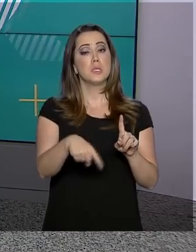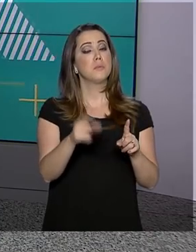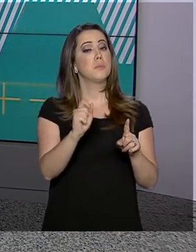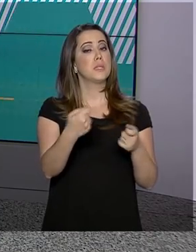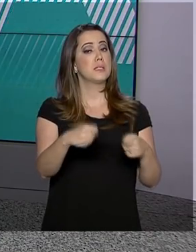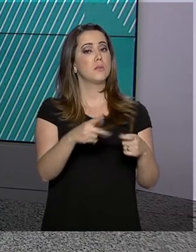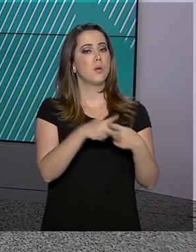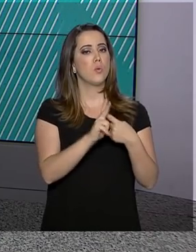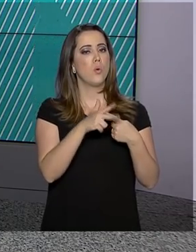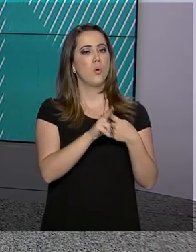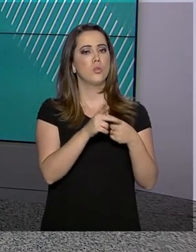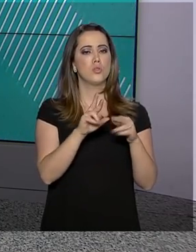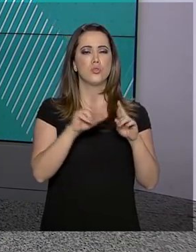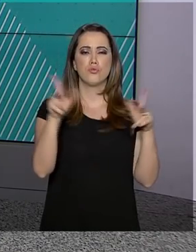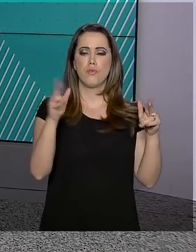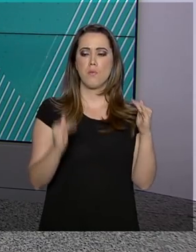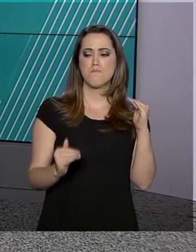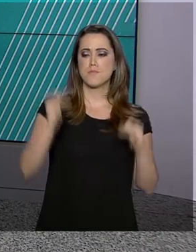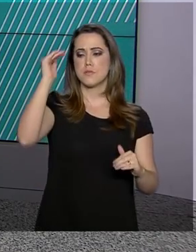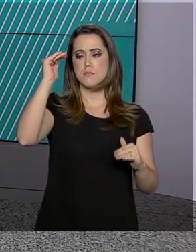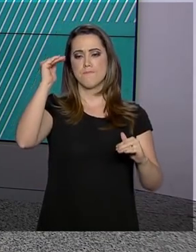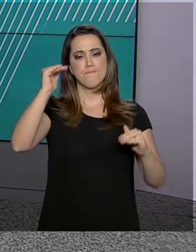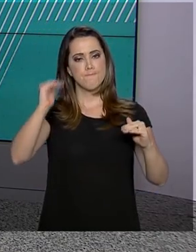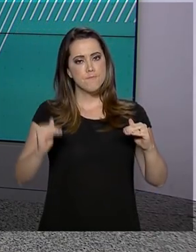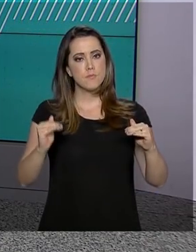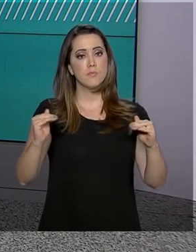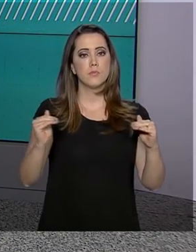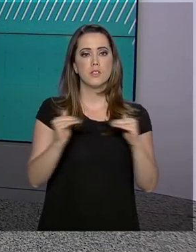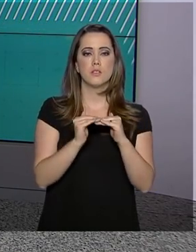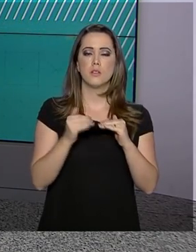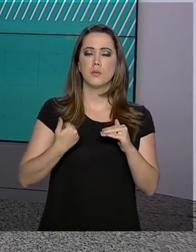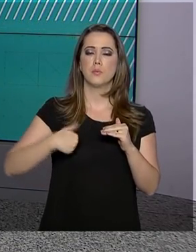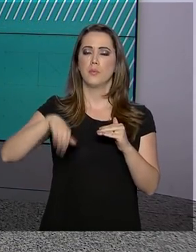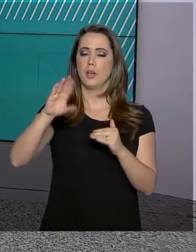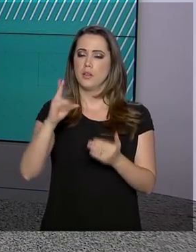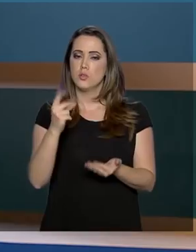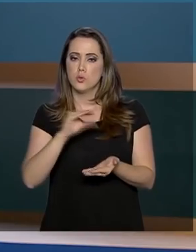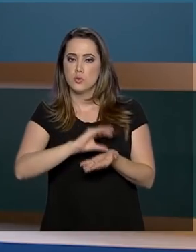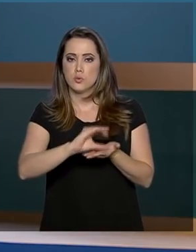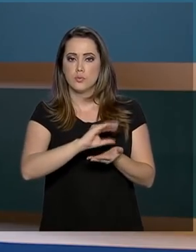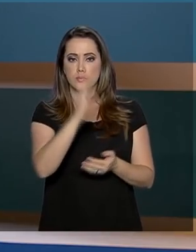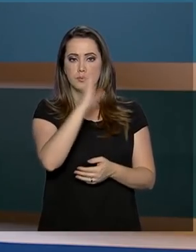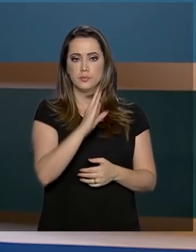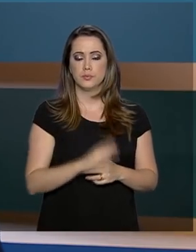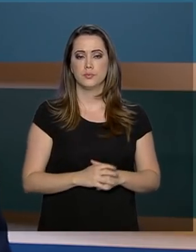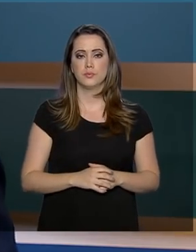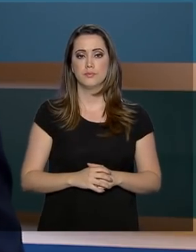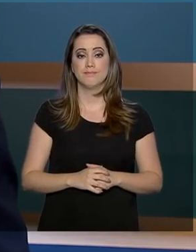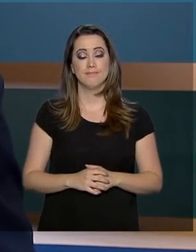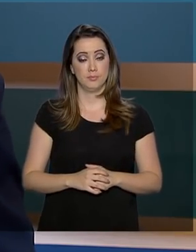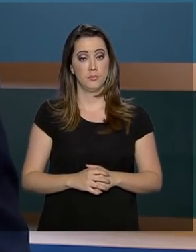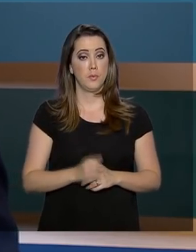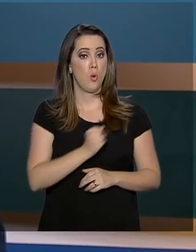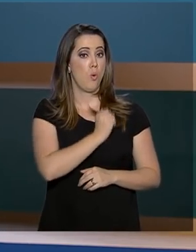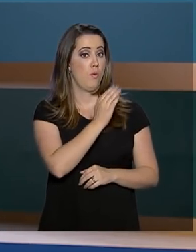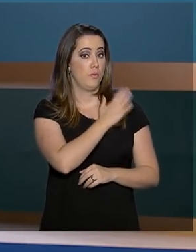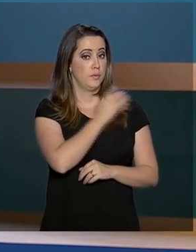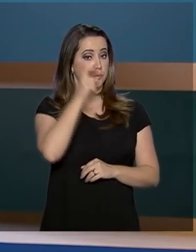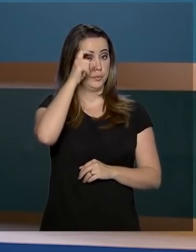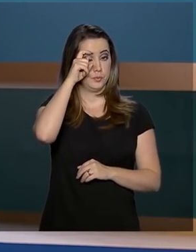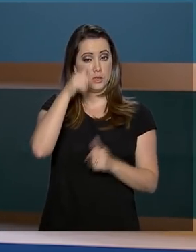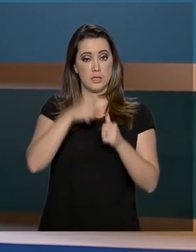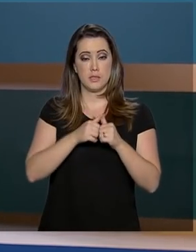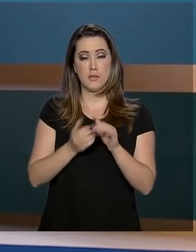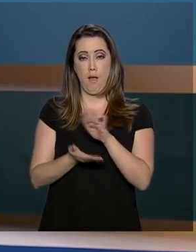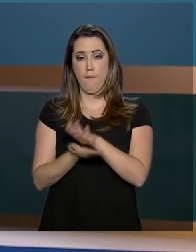corrigir distorções e privilégios e, assim, atrair investimentos para o país. O vice-presidente Hamilton Mourão, que